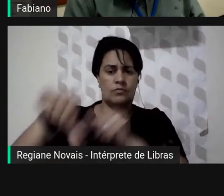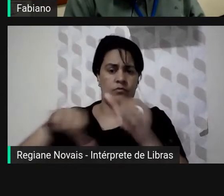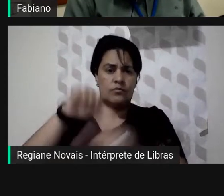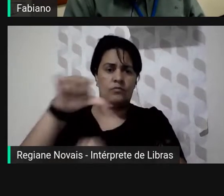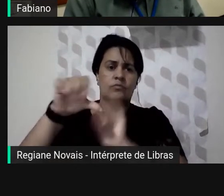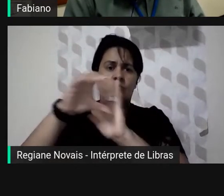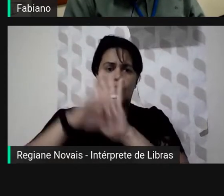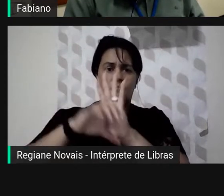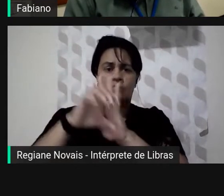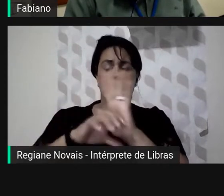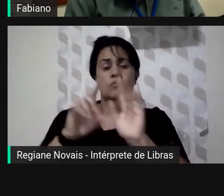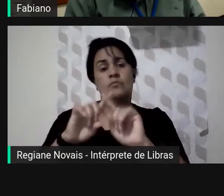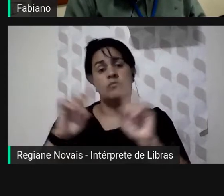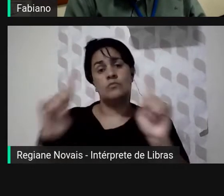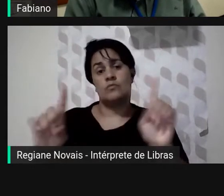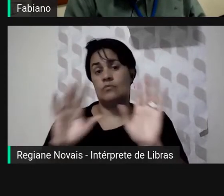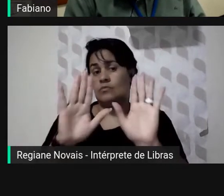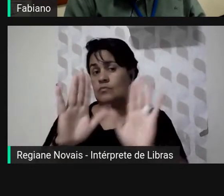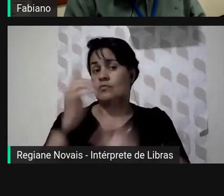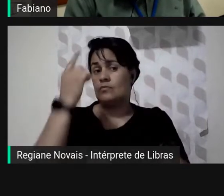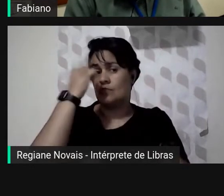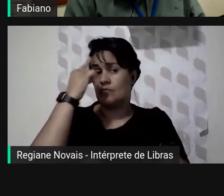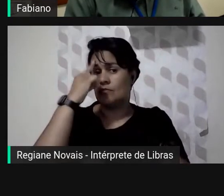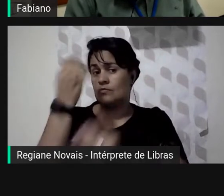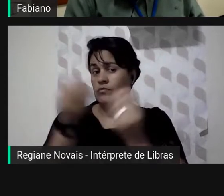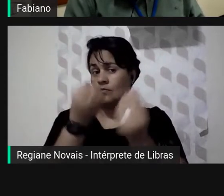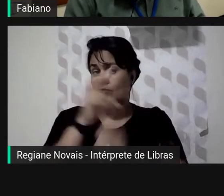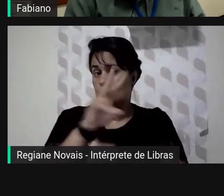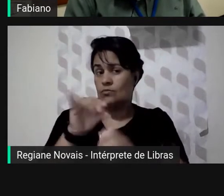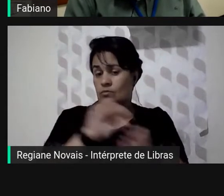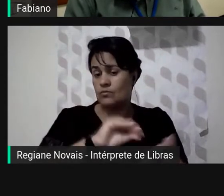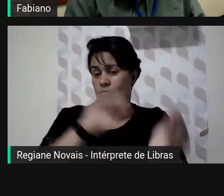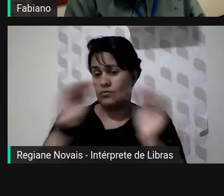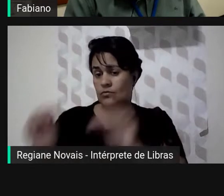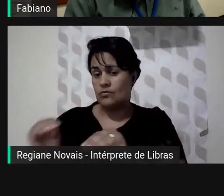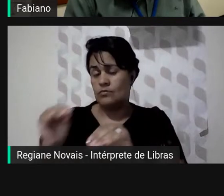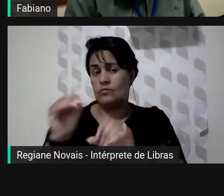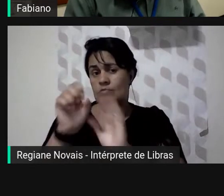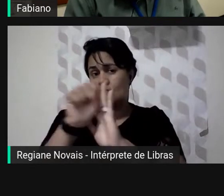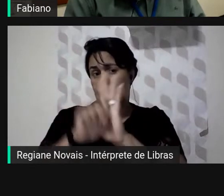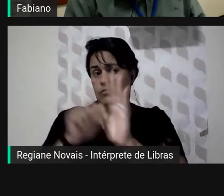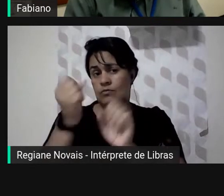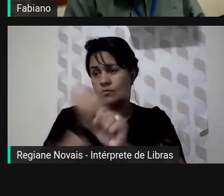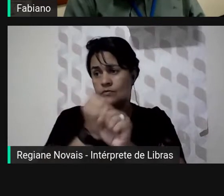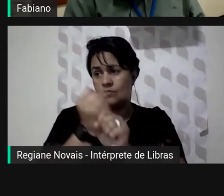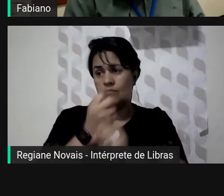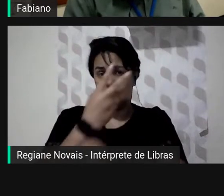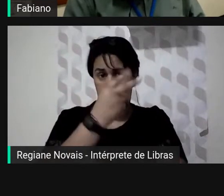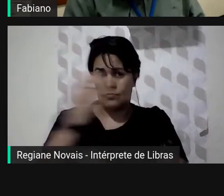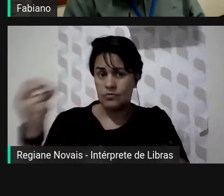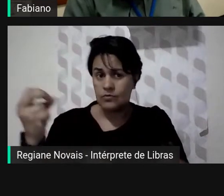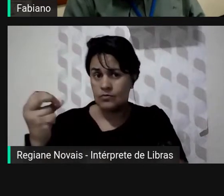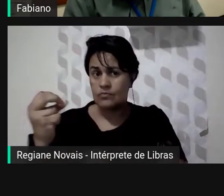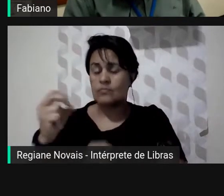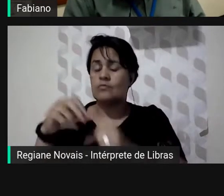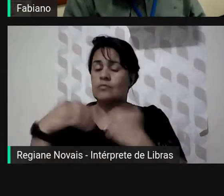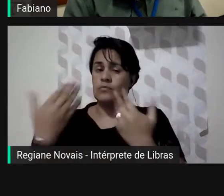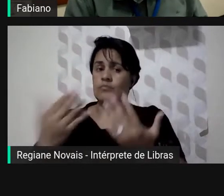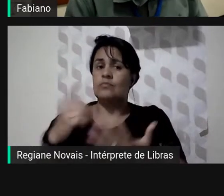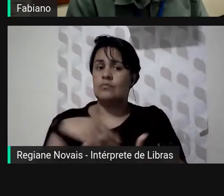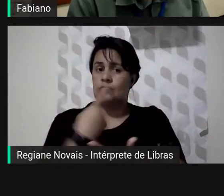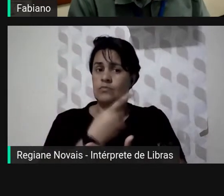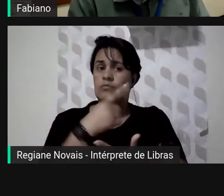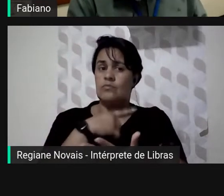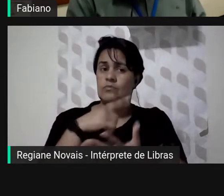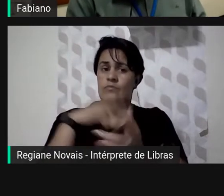imagina como é fazer isso e transpor ao longo desses 200 anos então assim ao mesmo tempo que a gente tem um olhar